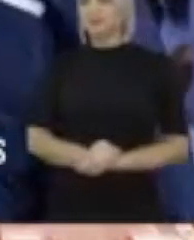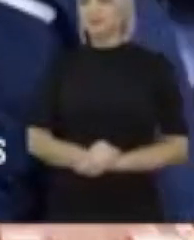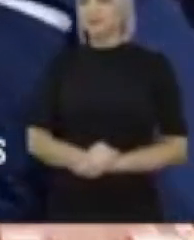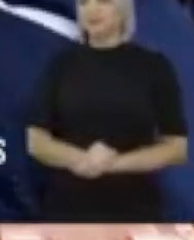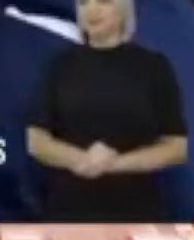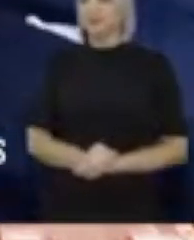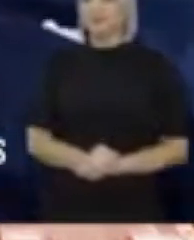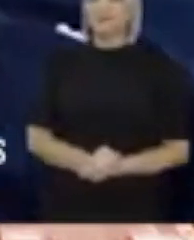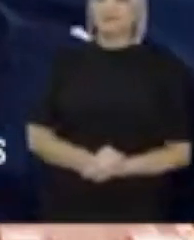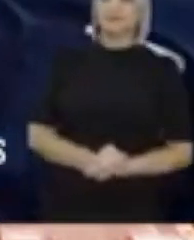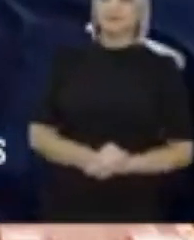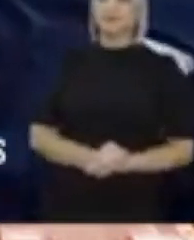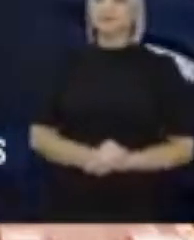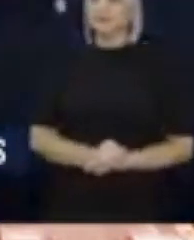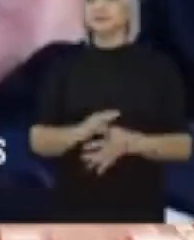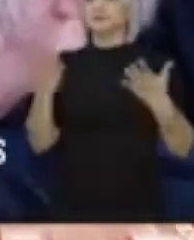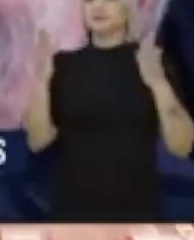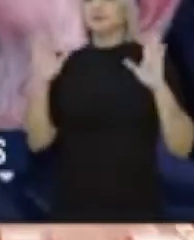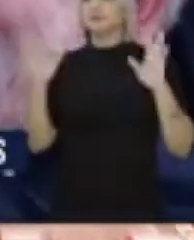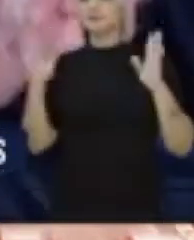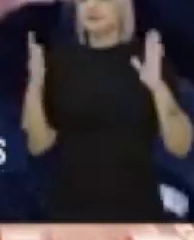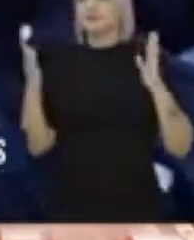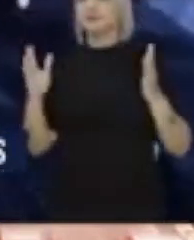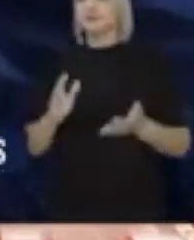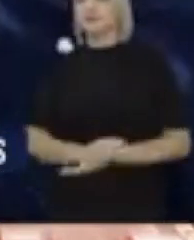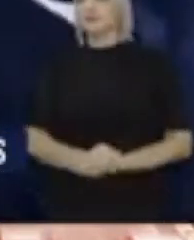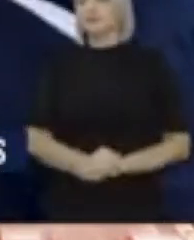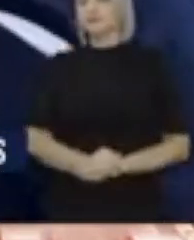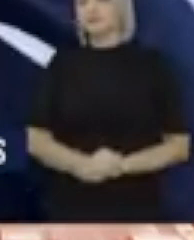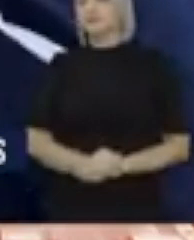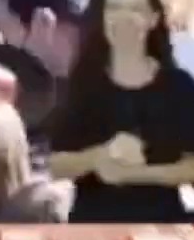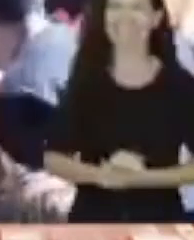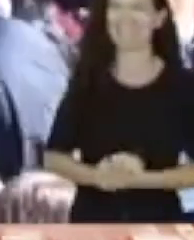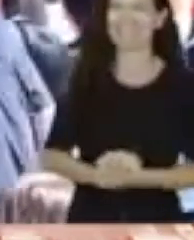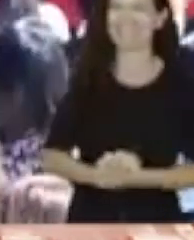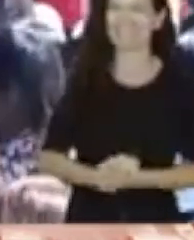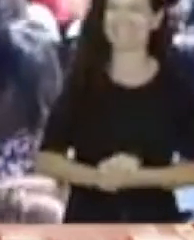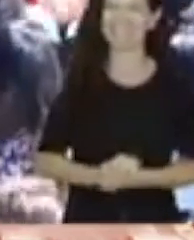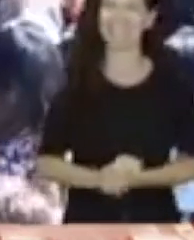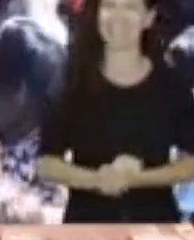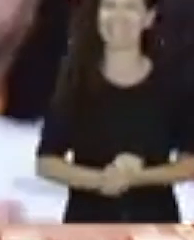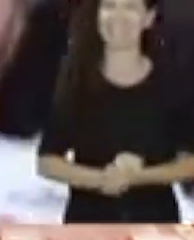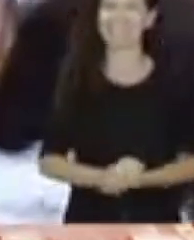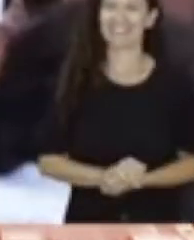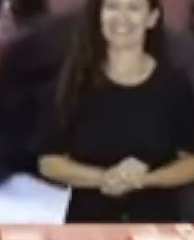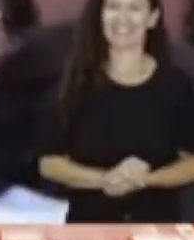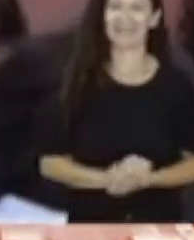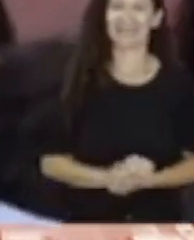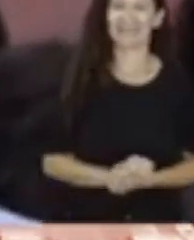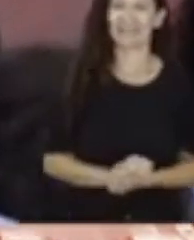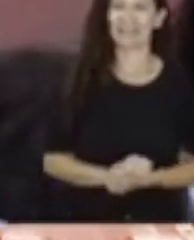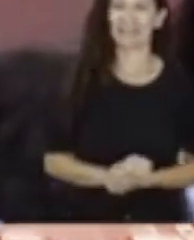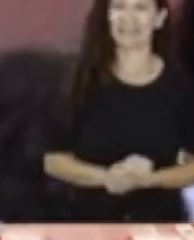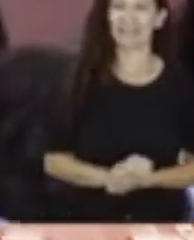viriam discretamente para a candidatura Lula, o que reforça essa ideia de frente ampla. E que é essa ideia que